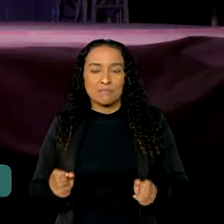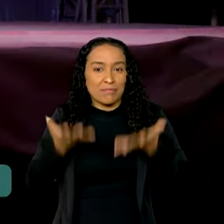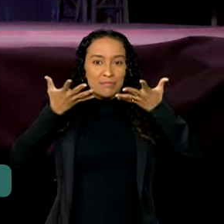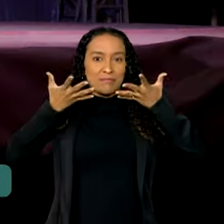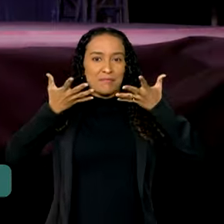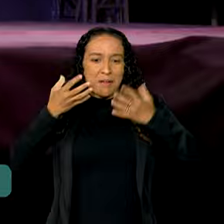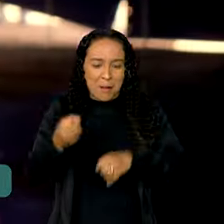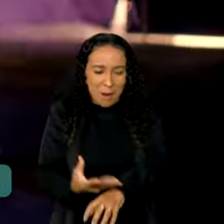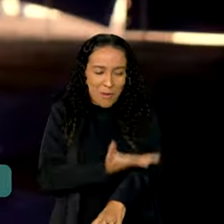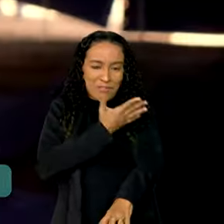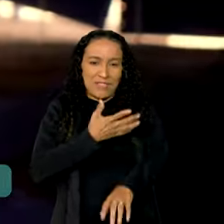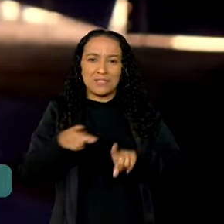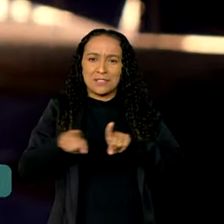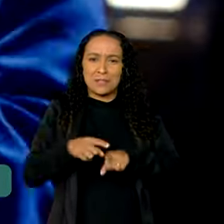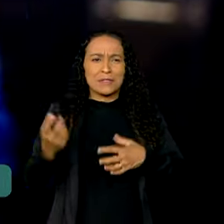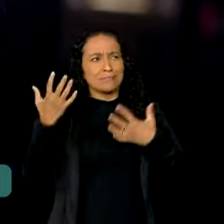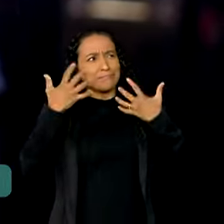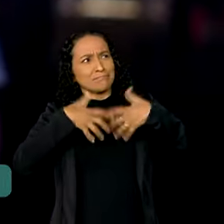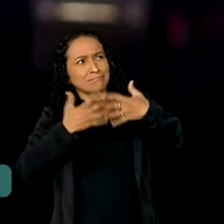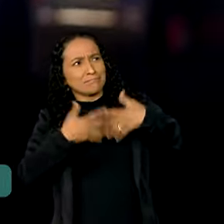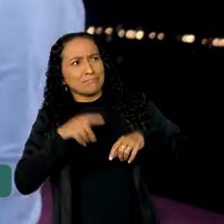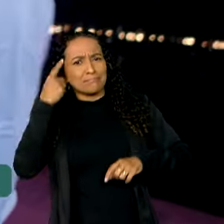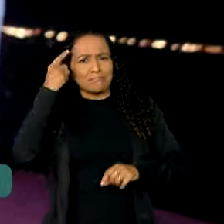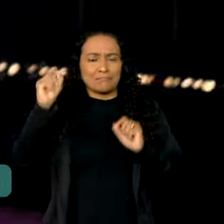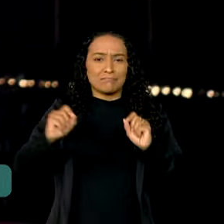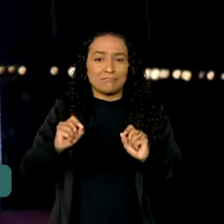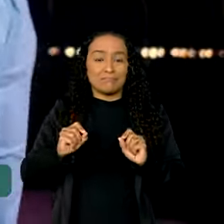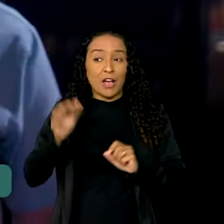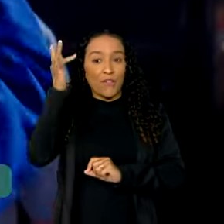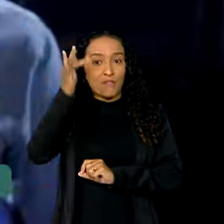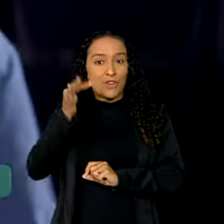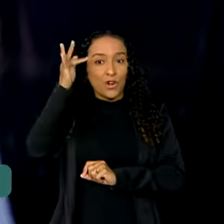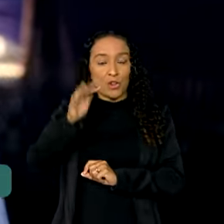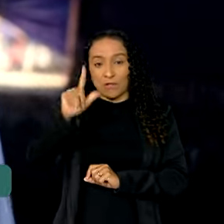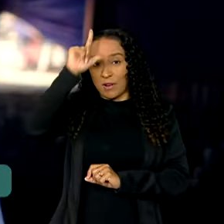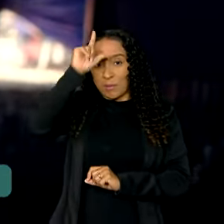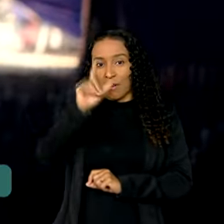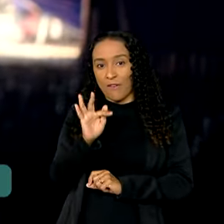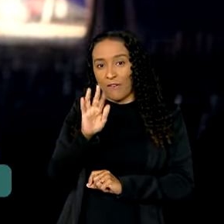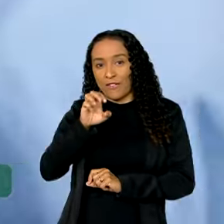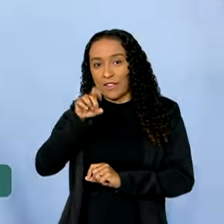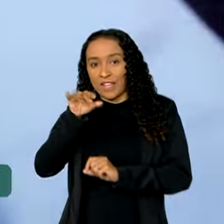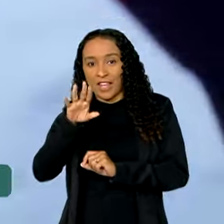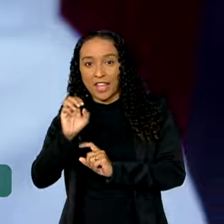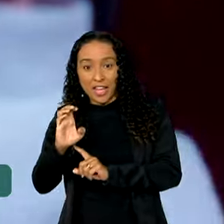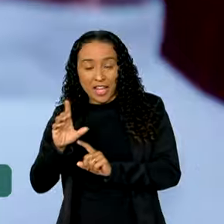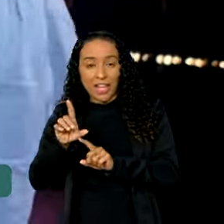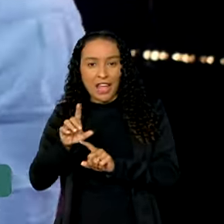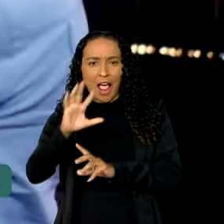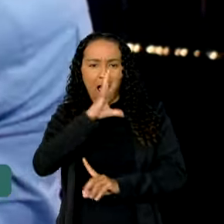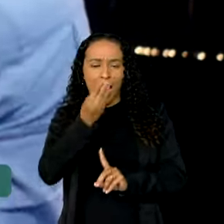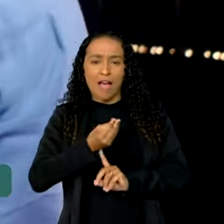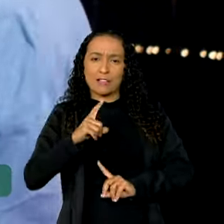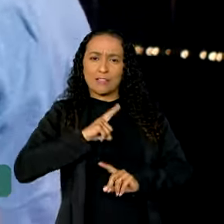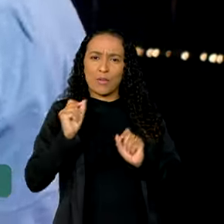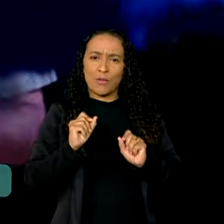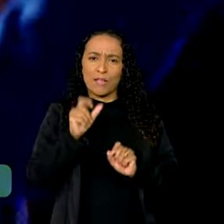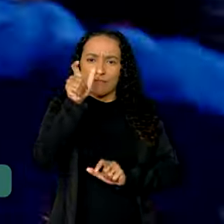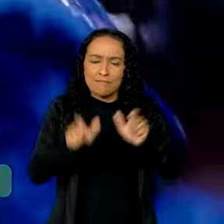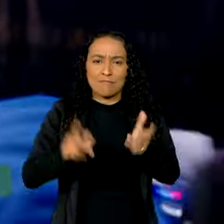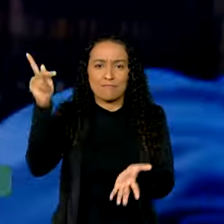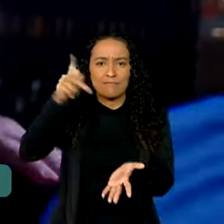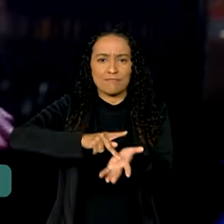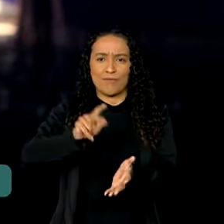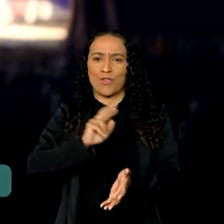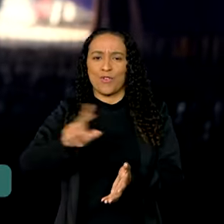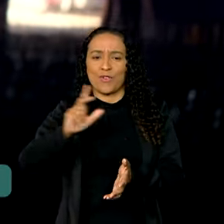emoções e nos fazer pensar. Segundo o filósofo alemão Friedrich Nietzsche, a arte existe para que a realidade